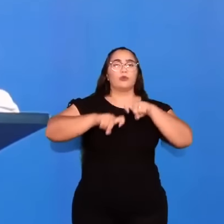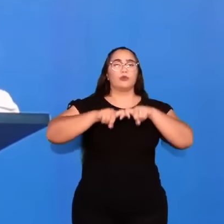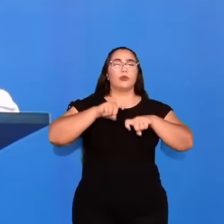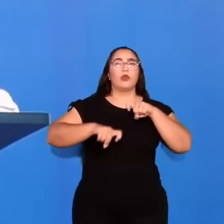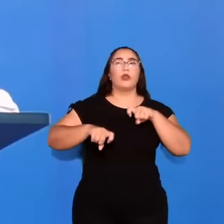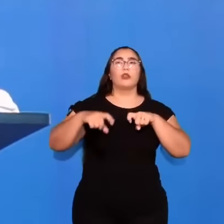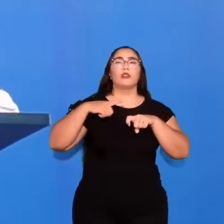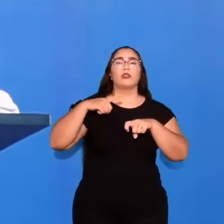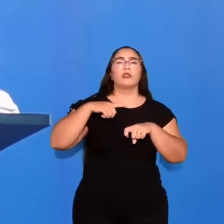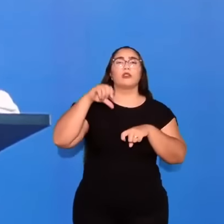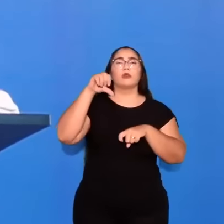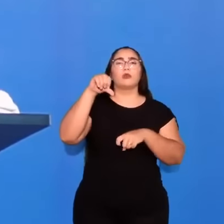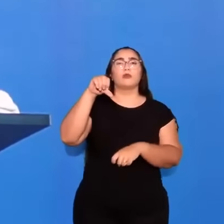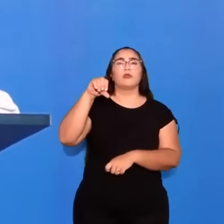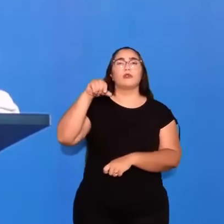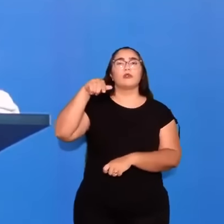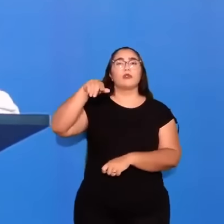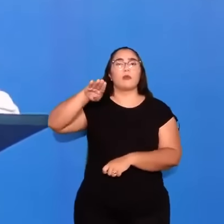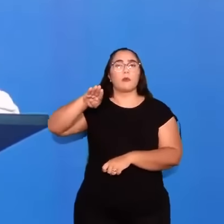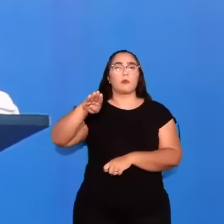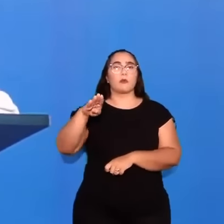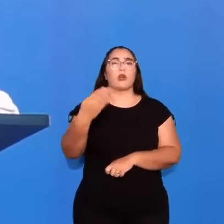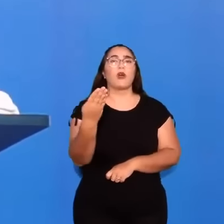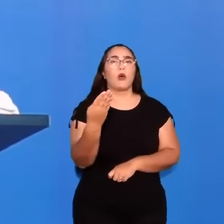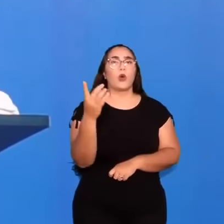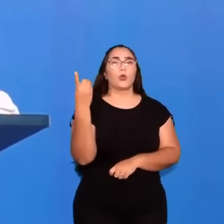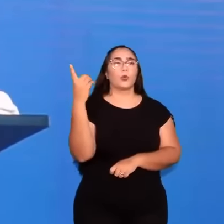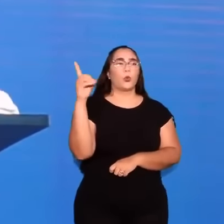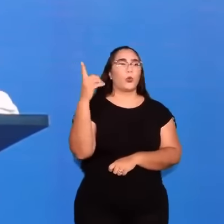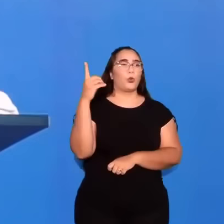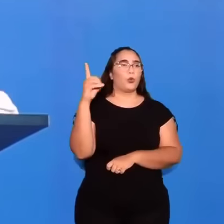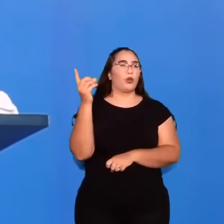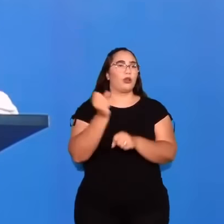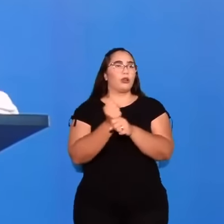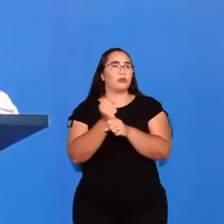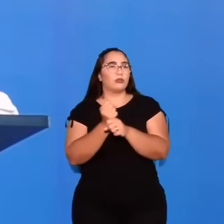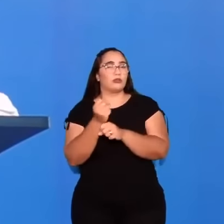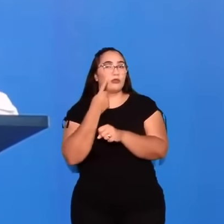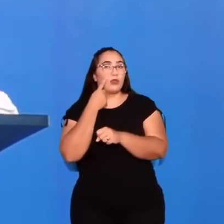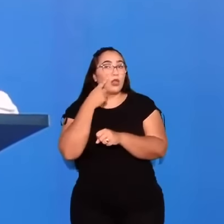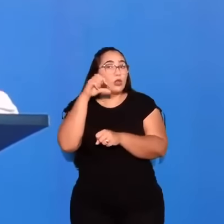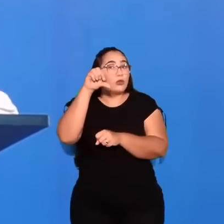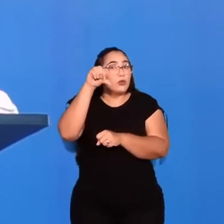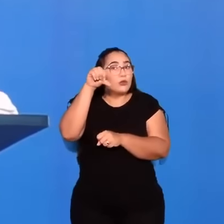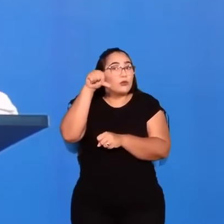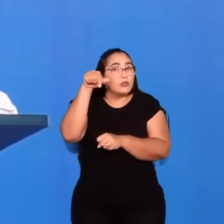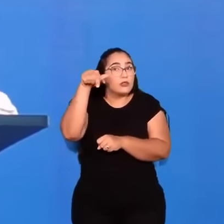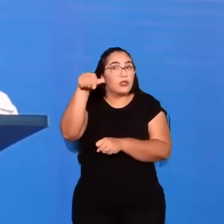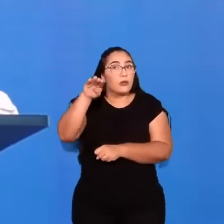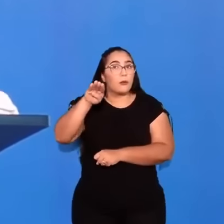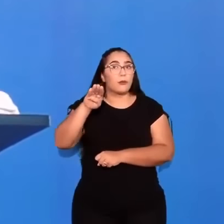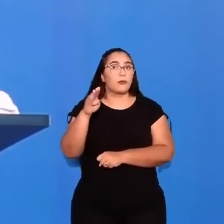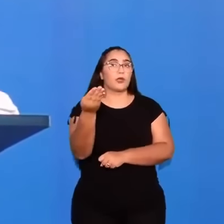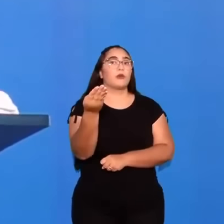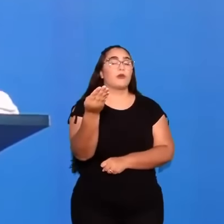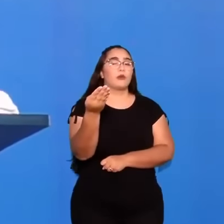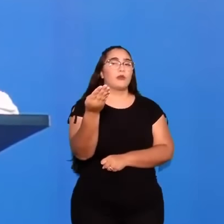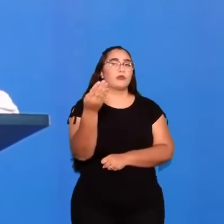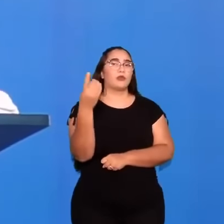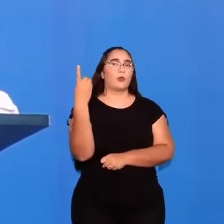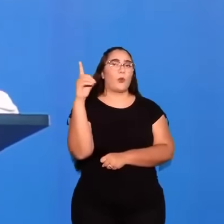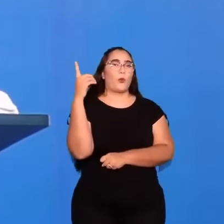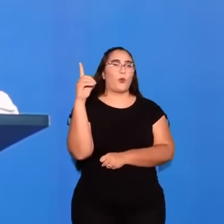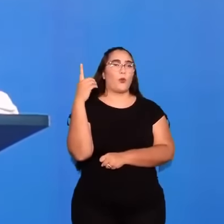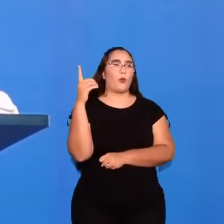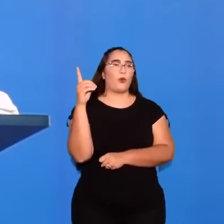97 bilhões de dólares por ano. Você ouviu? 97 bilhões